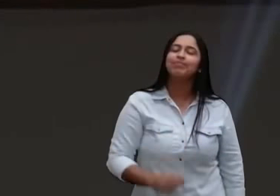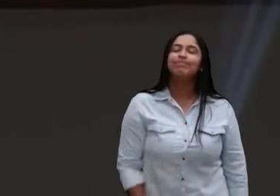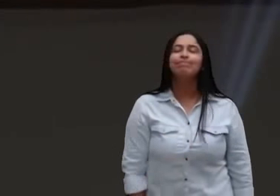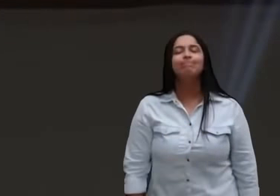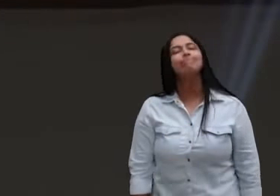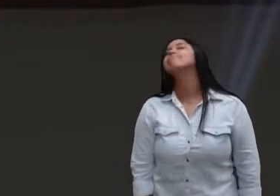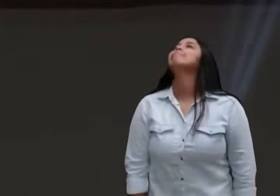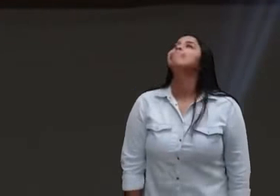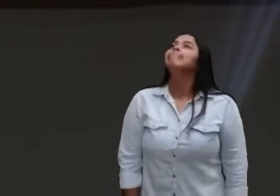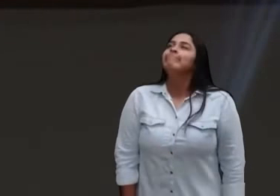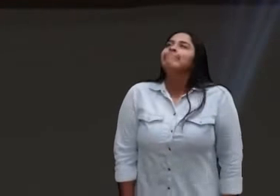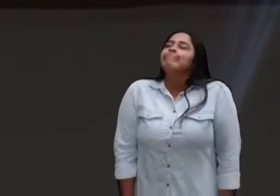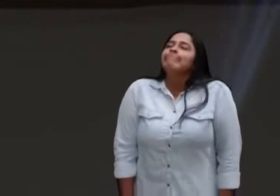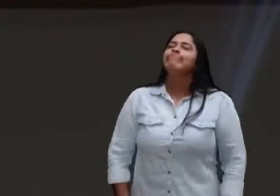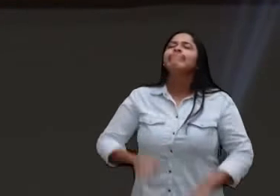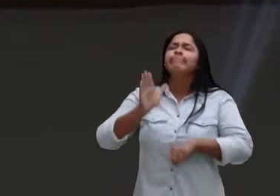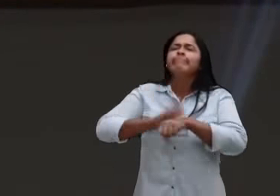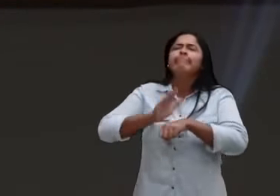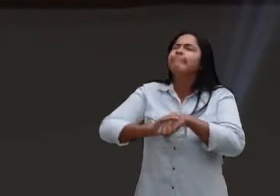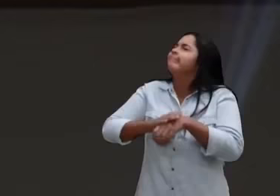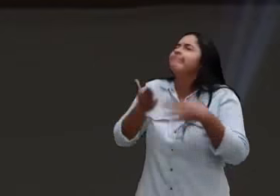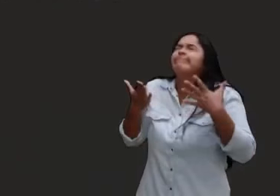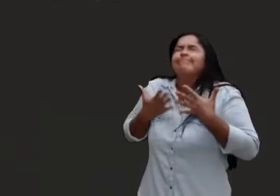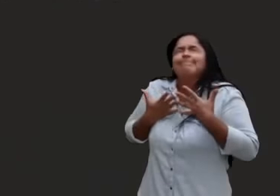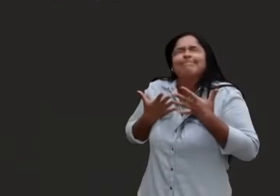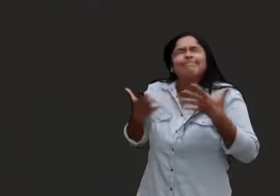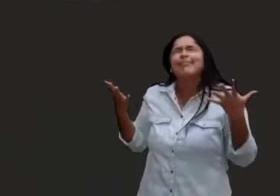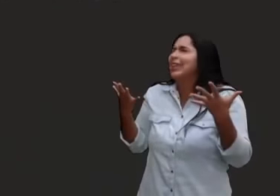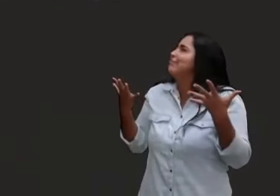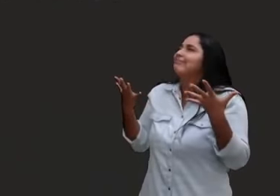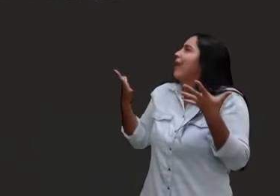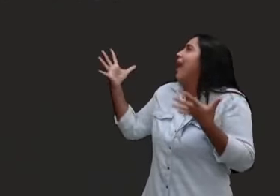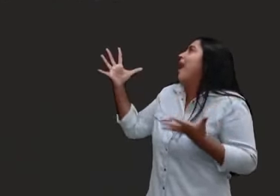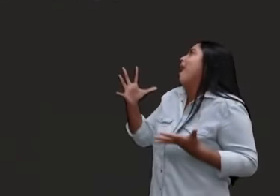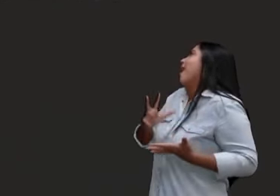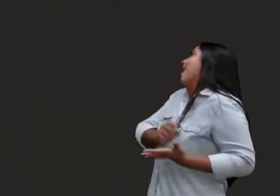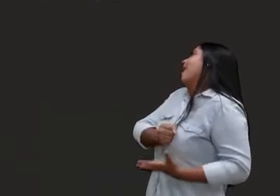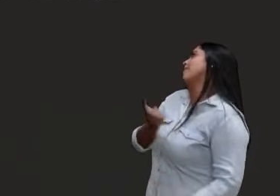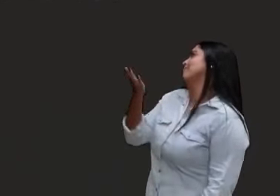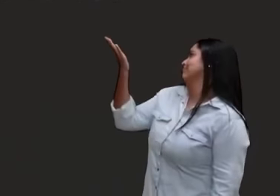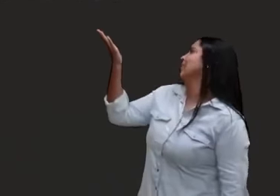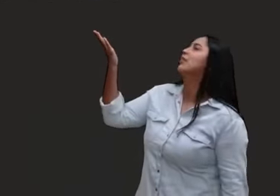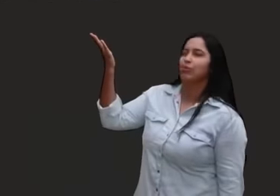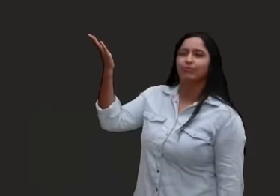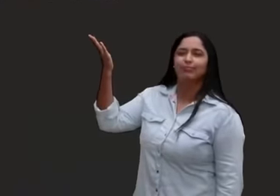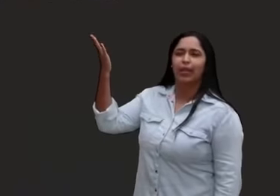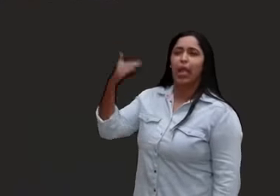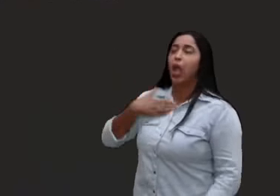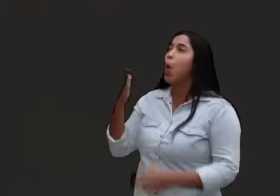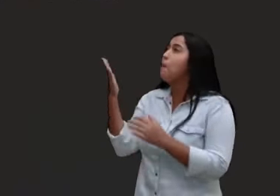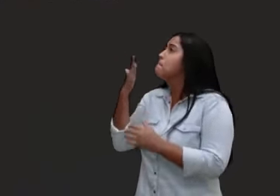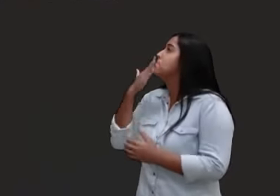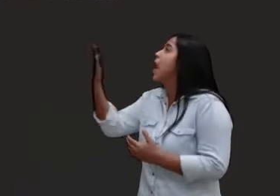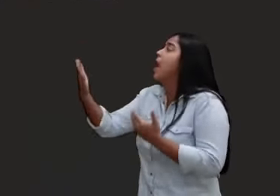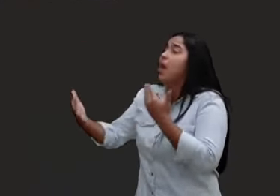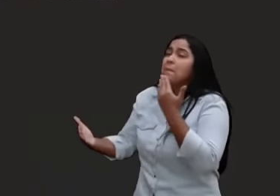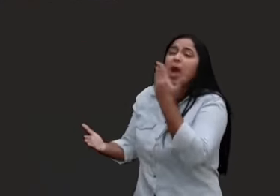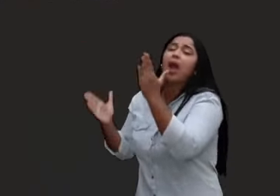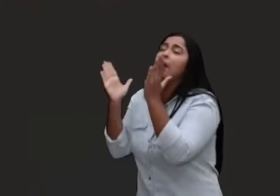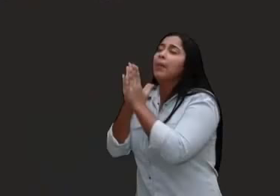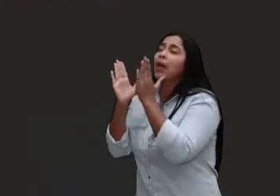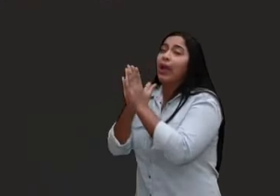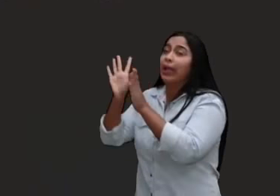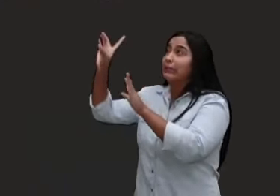quando Ele fiz a minha súplica. Ele inclinou os seus ouvidos para mim, eu invocarei toda a minha